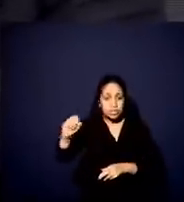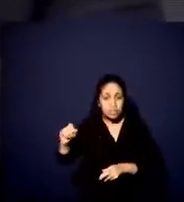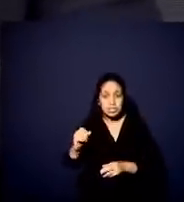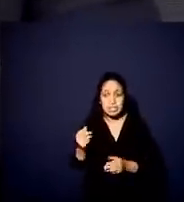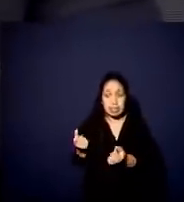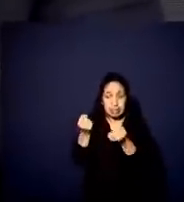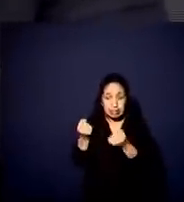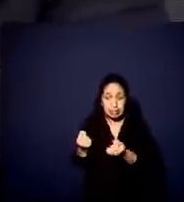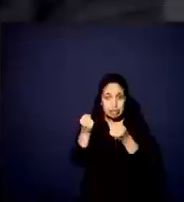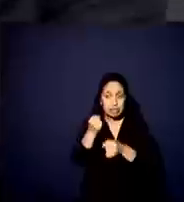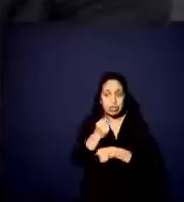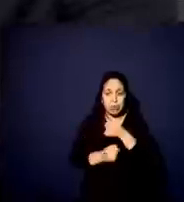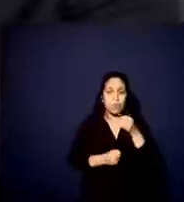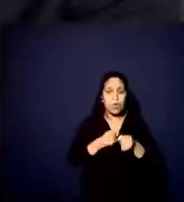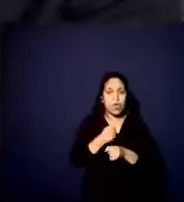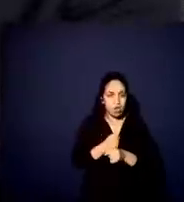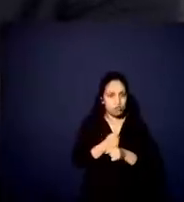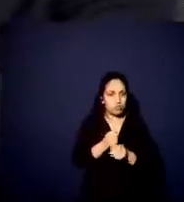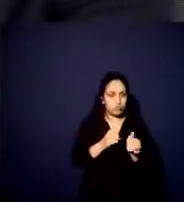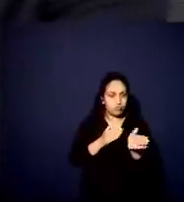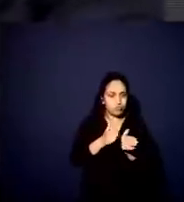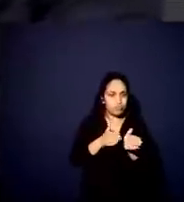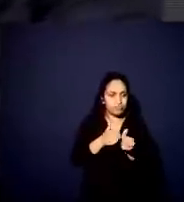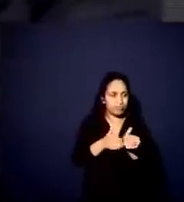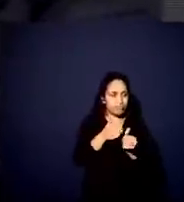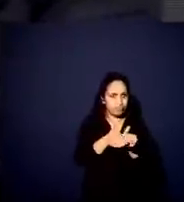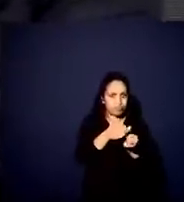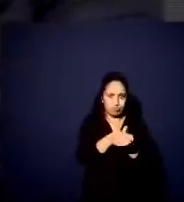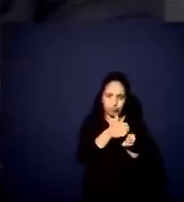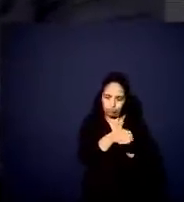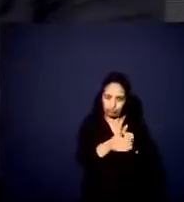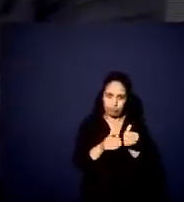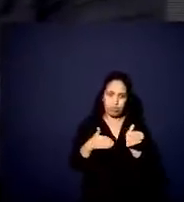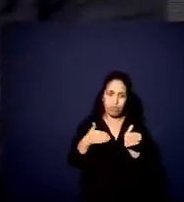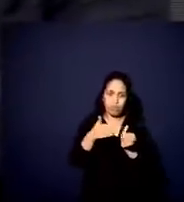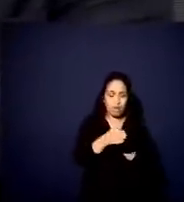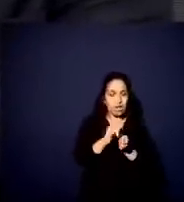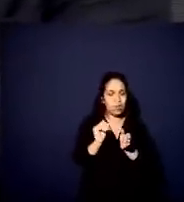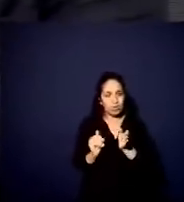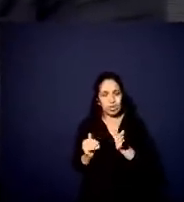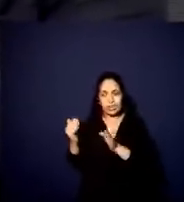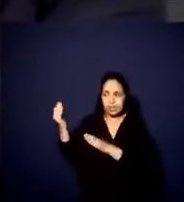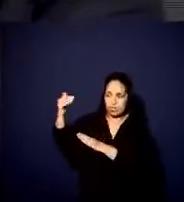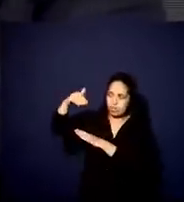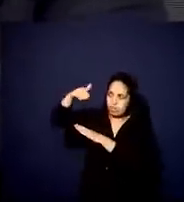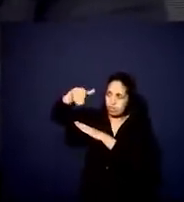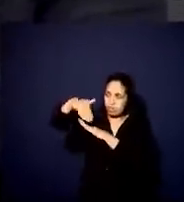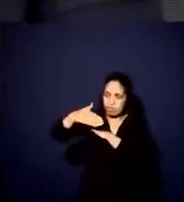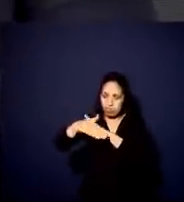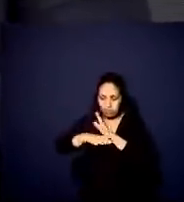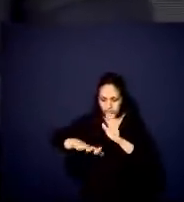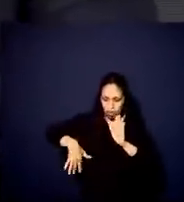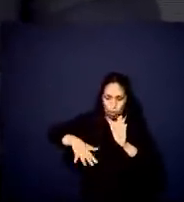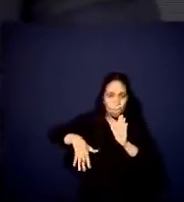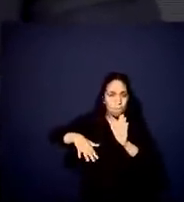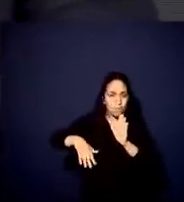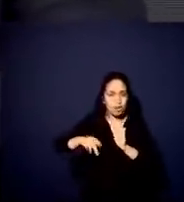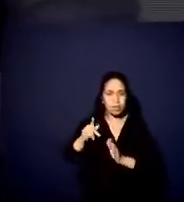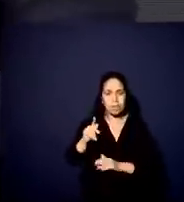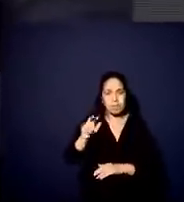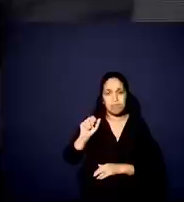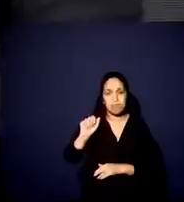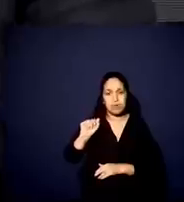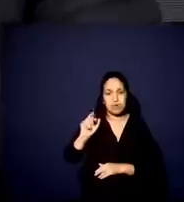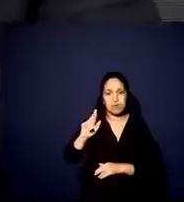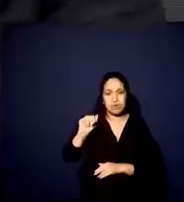pronto, que vai ter uma nova descida da Serra do Mar, sentido Porto de Paranaguá, depois de 120 anos,